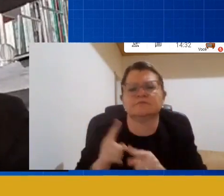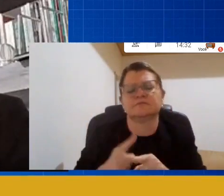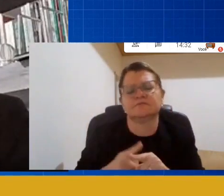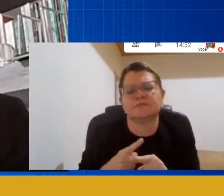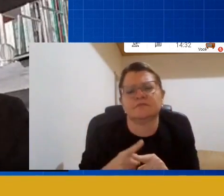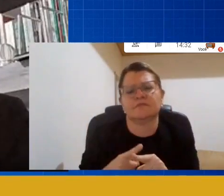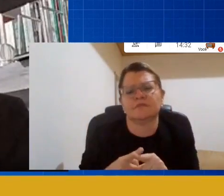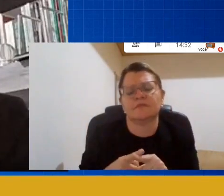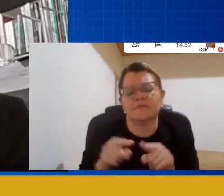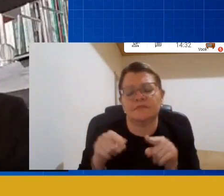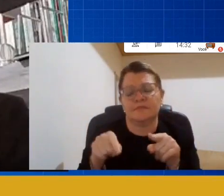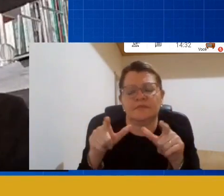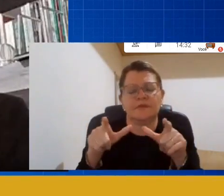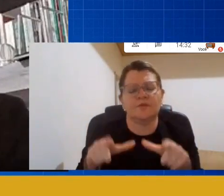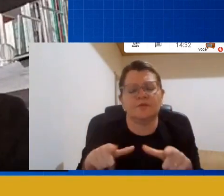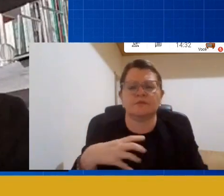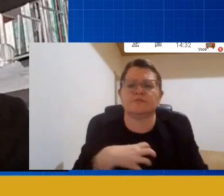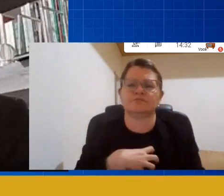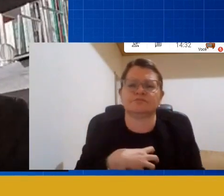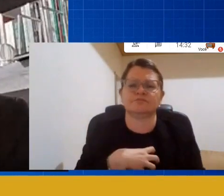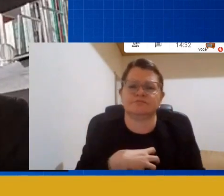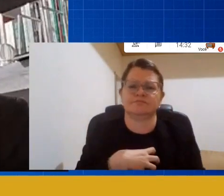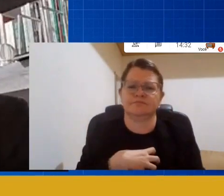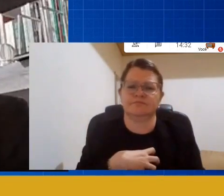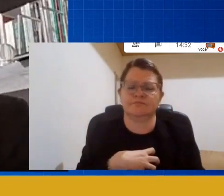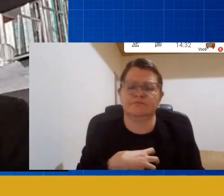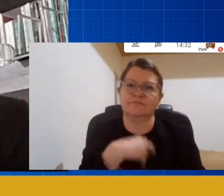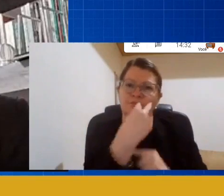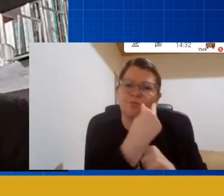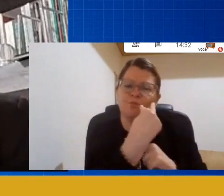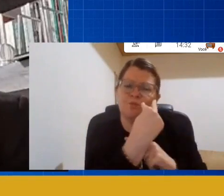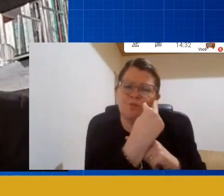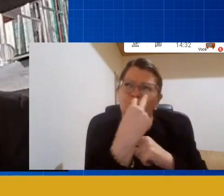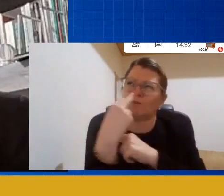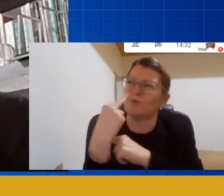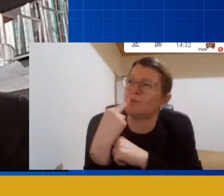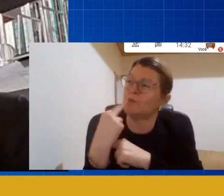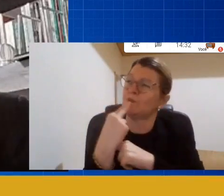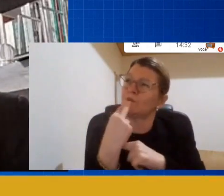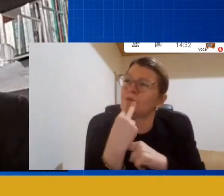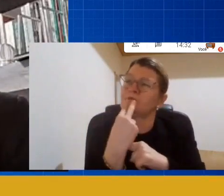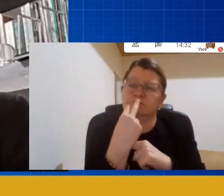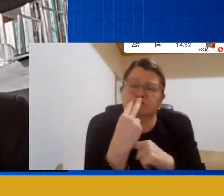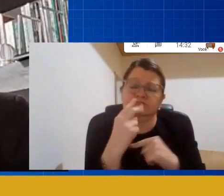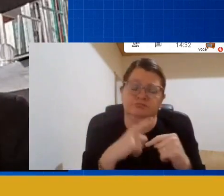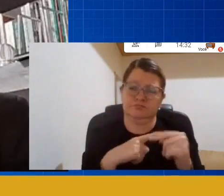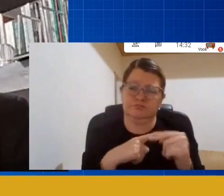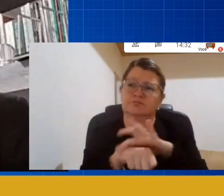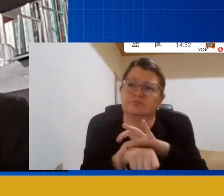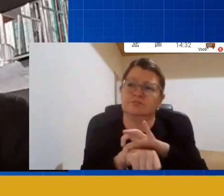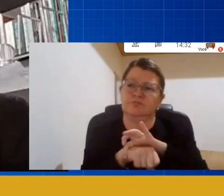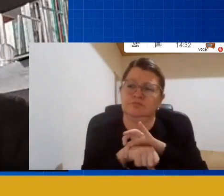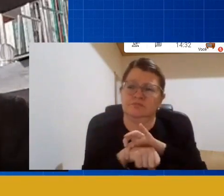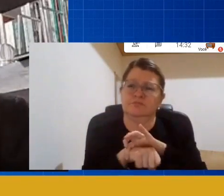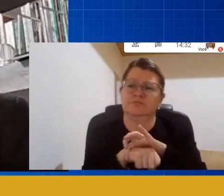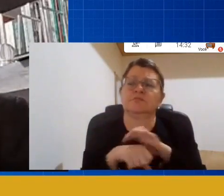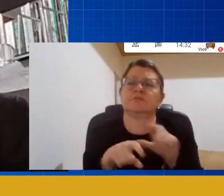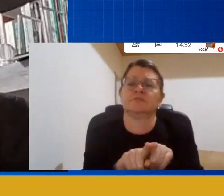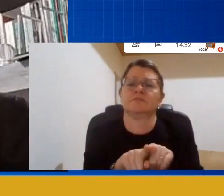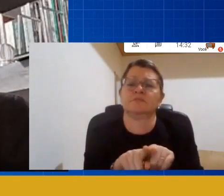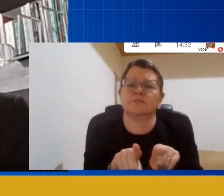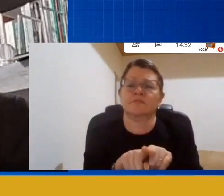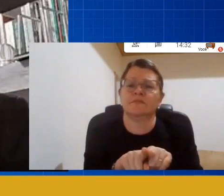ela se sinta protegida amparada e ao mesmo tempo ela